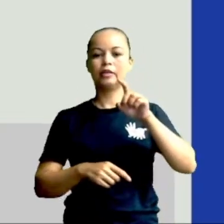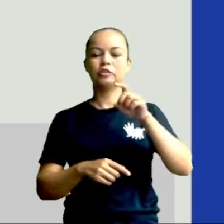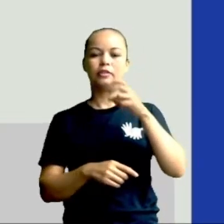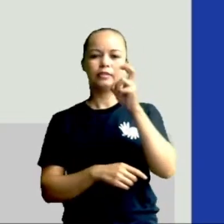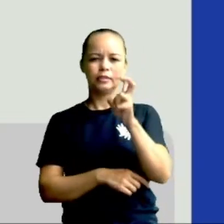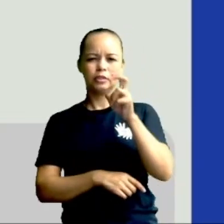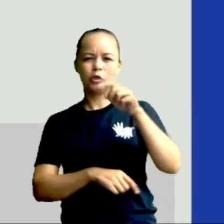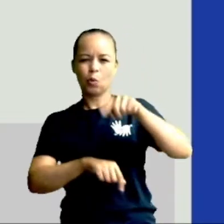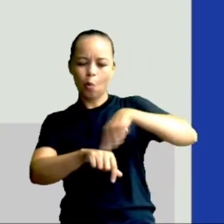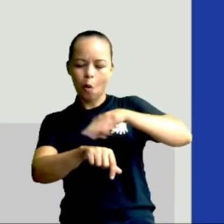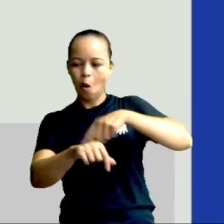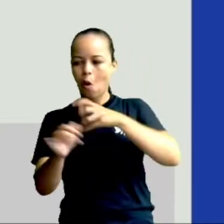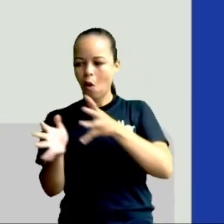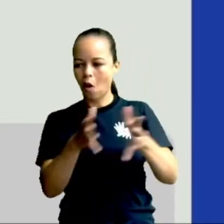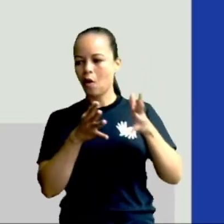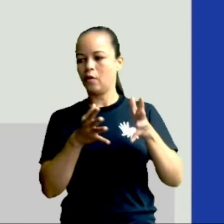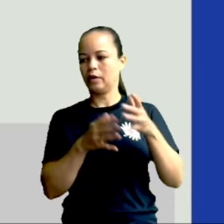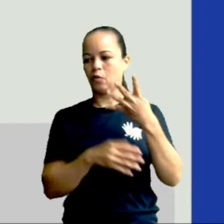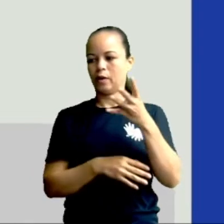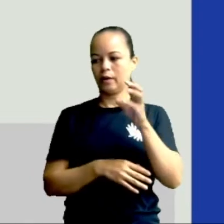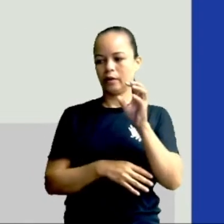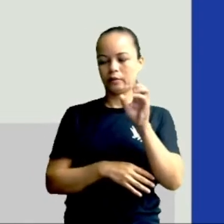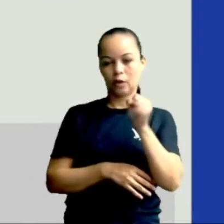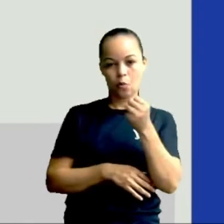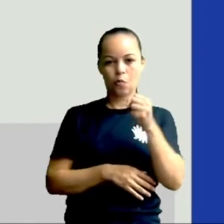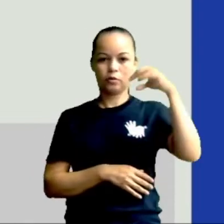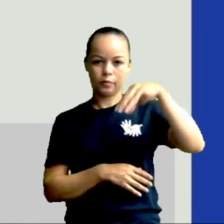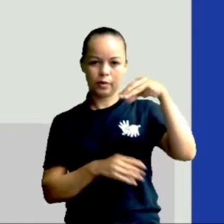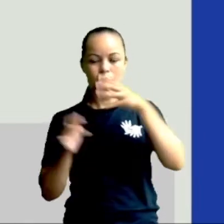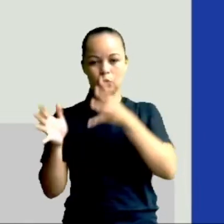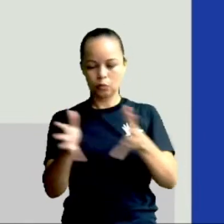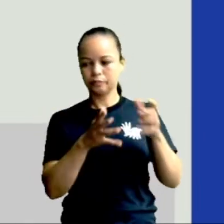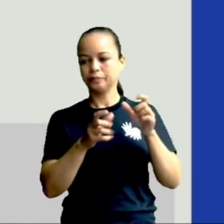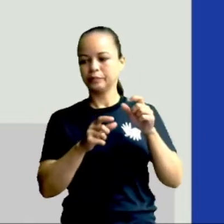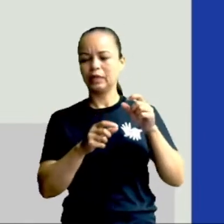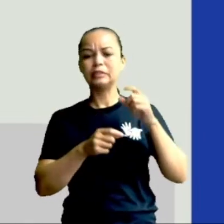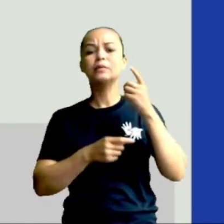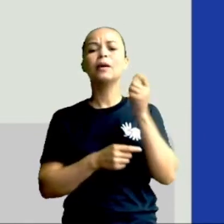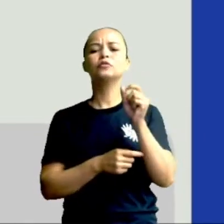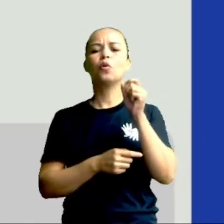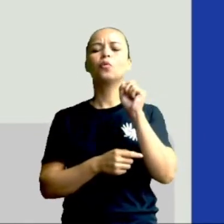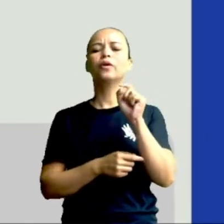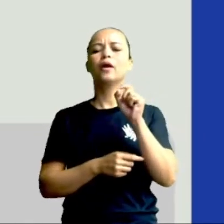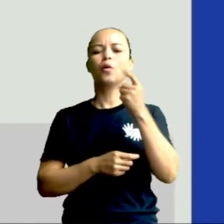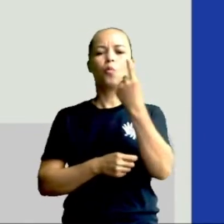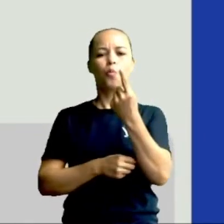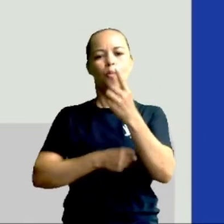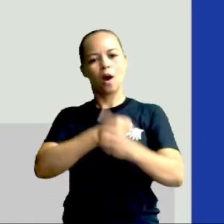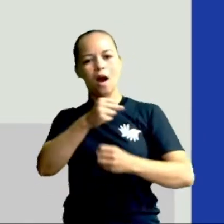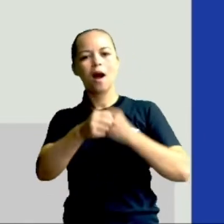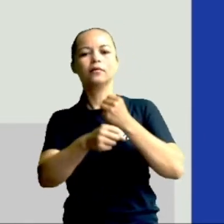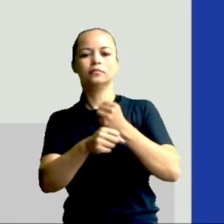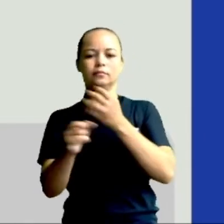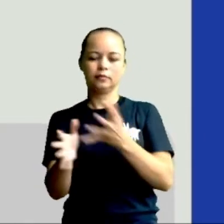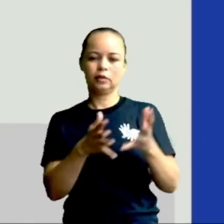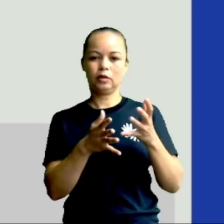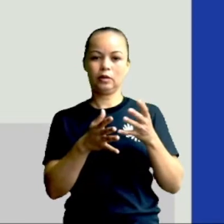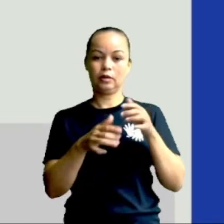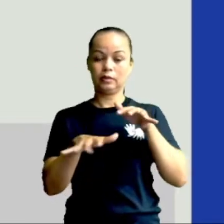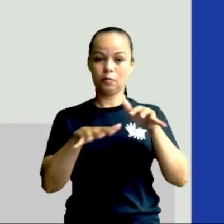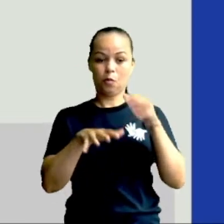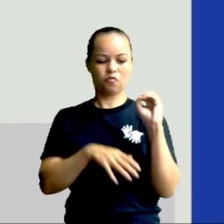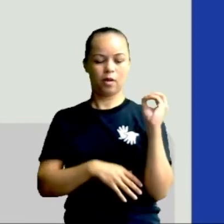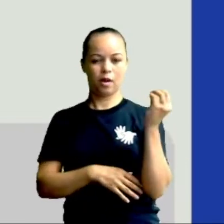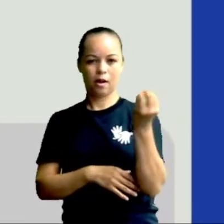que quando ela completa essa volta, se passou um ano. Tá? A principal consequência desse movimento de translação